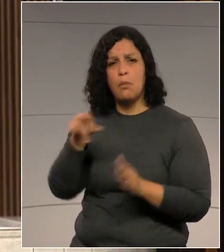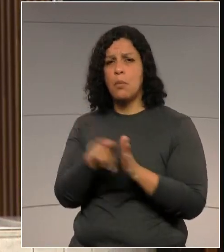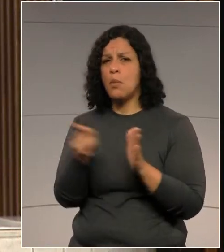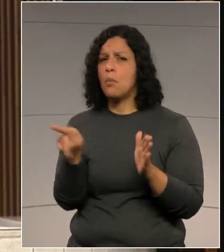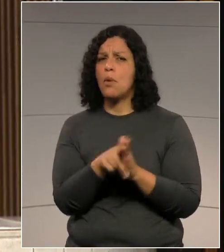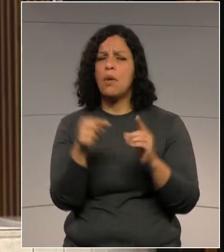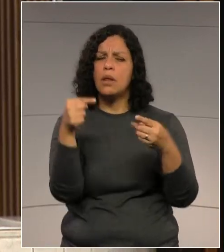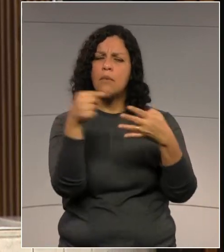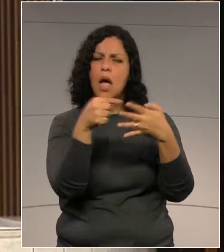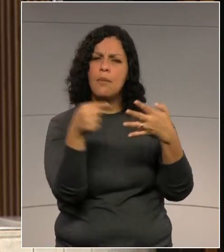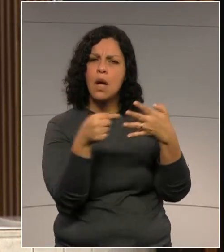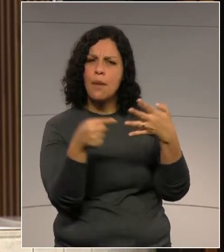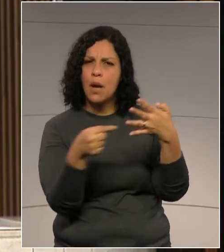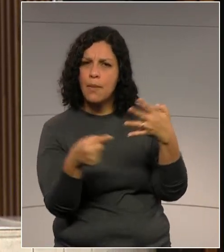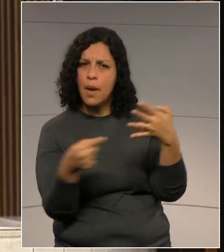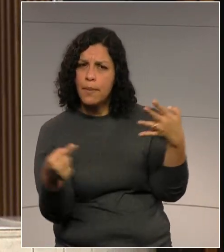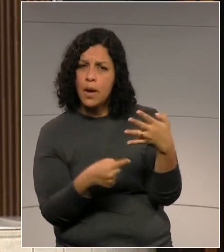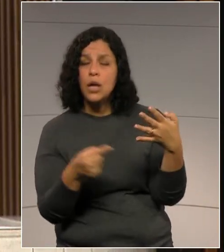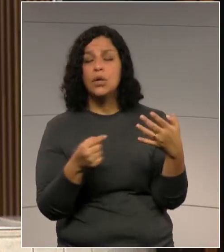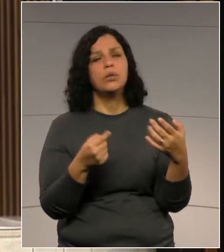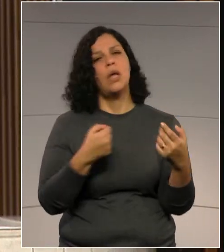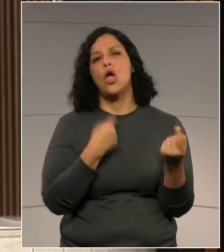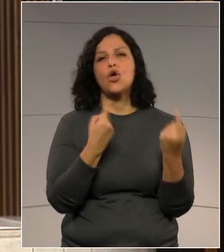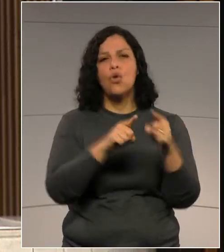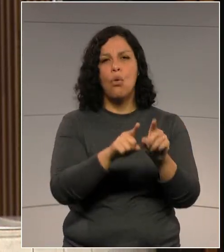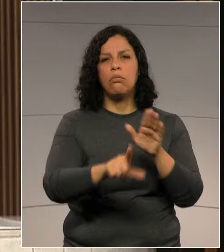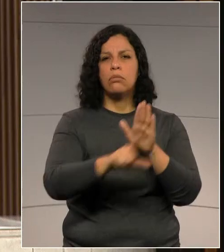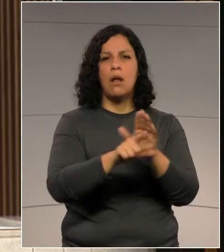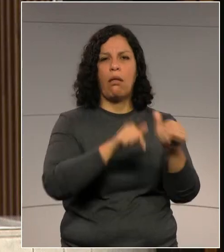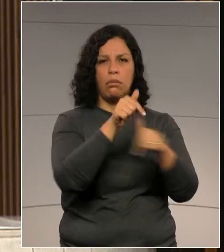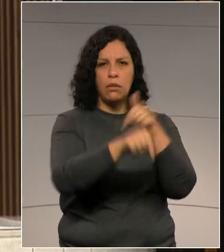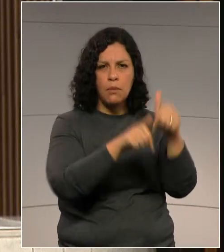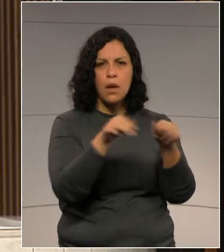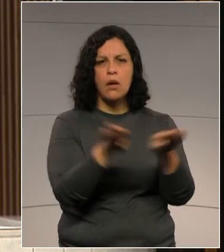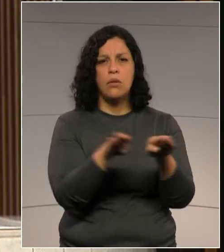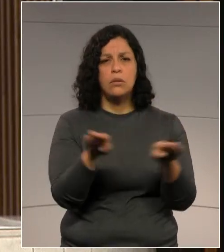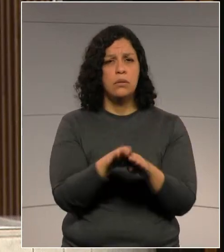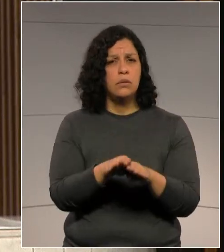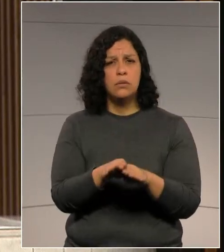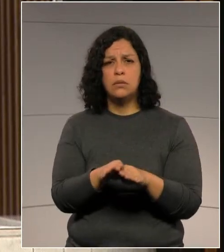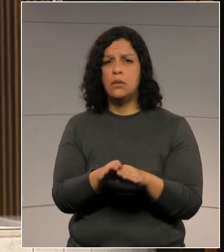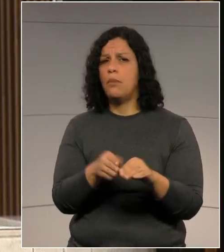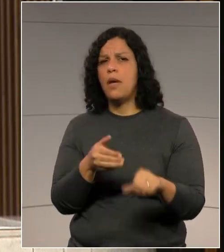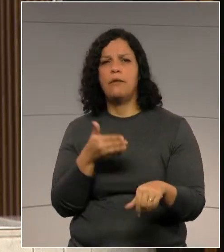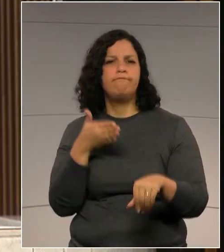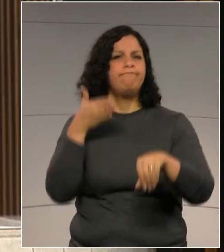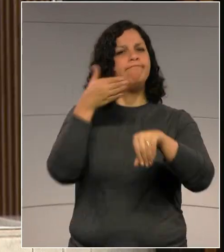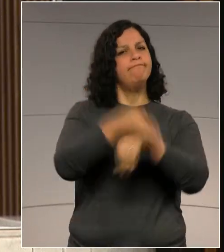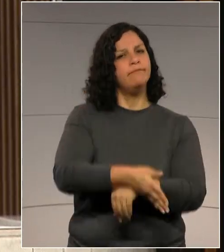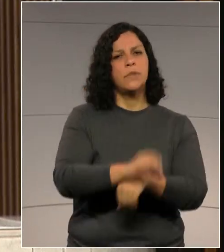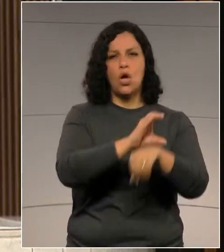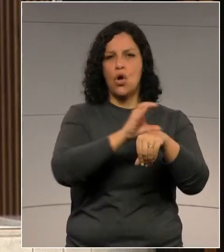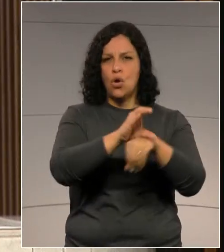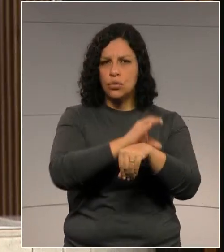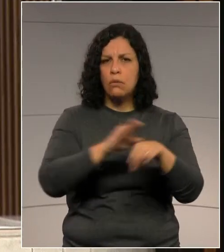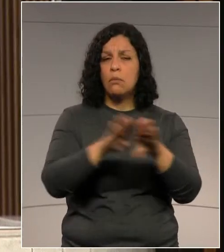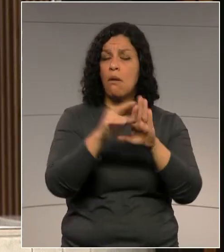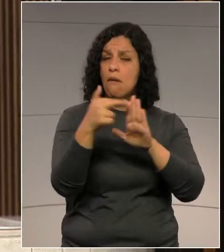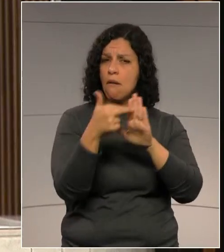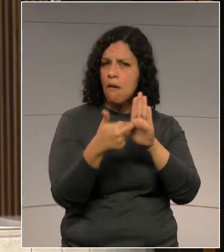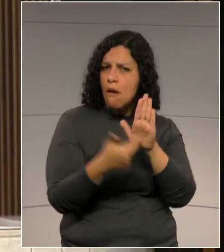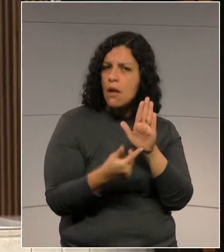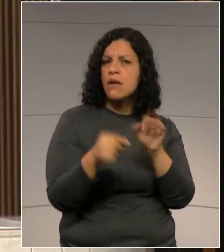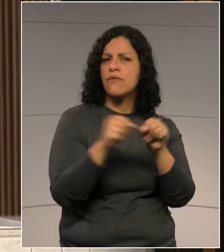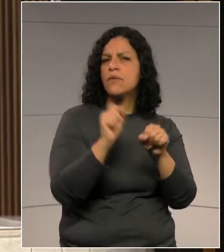consolidação das leis do trabalho, que viola frontalmente a Constituição Federal, além de criar regras que